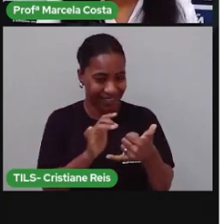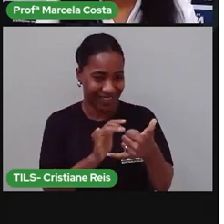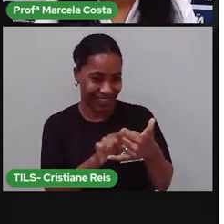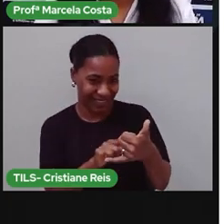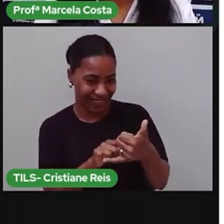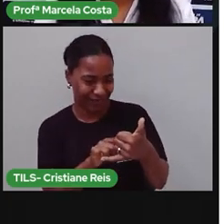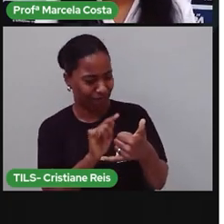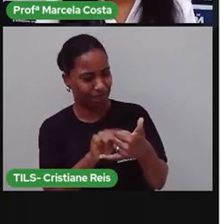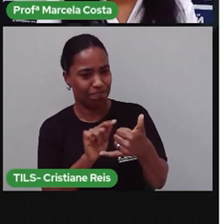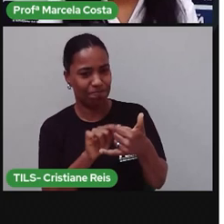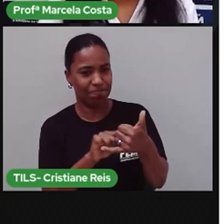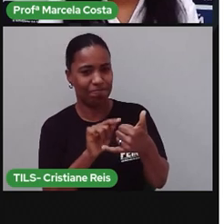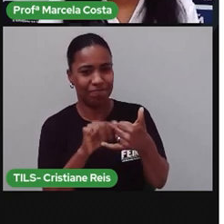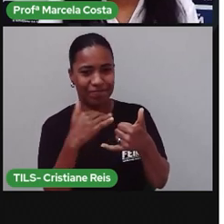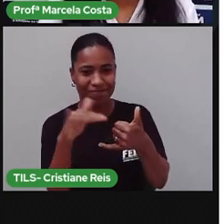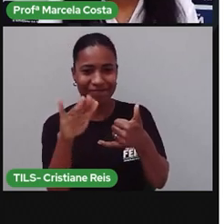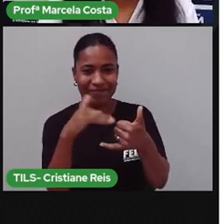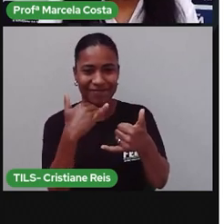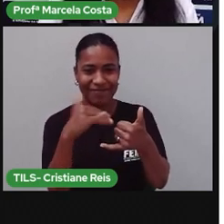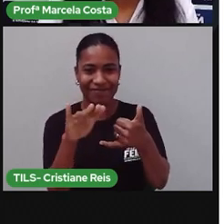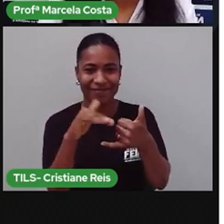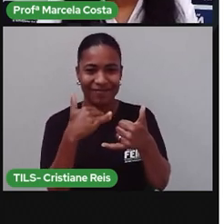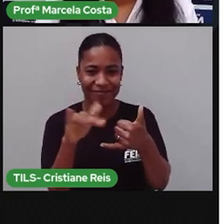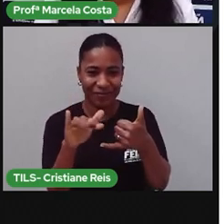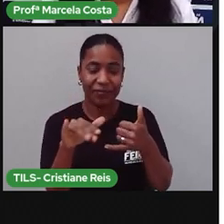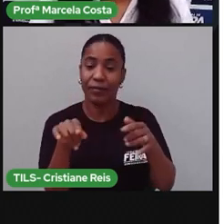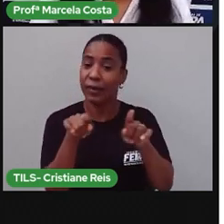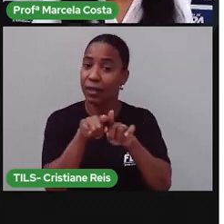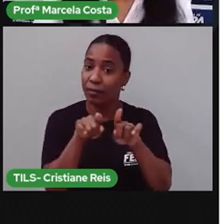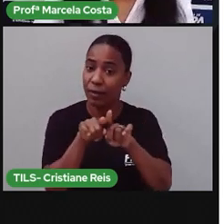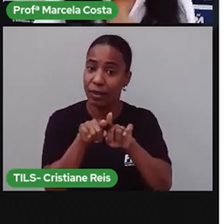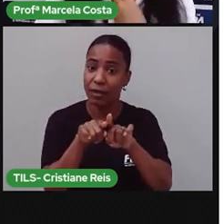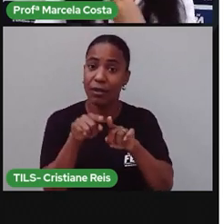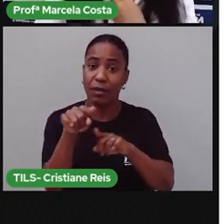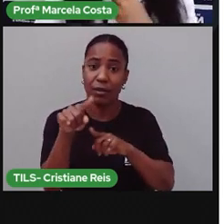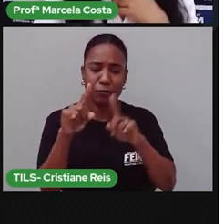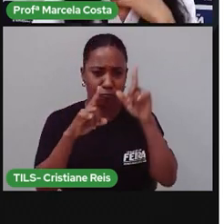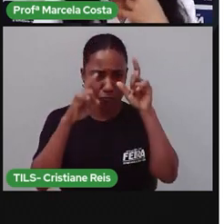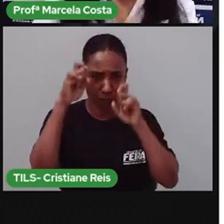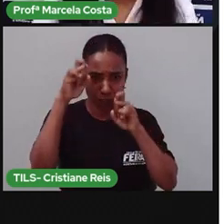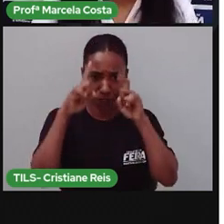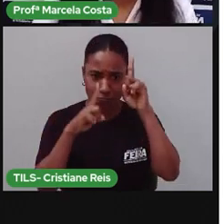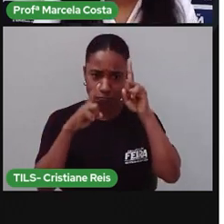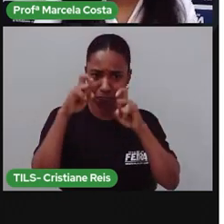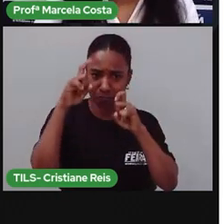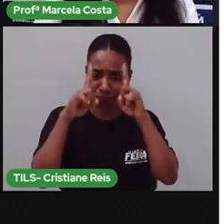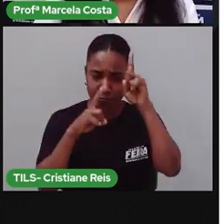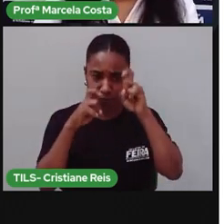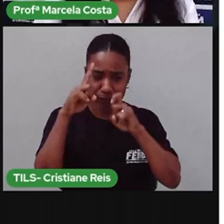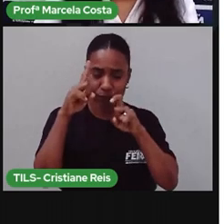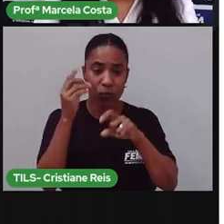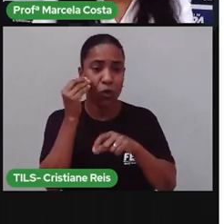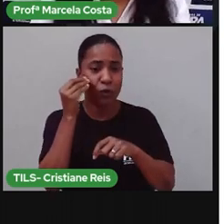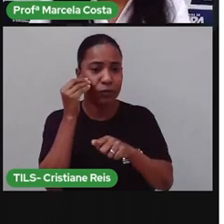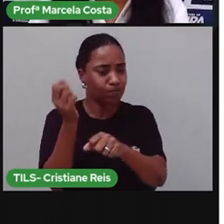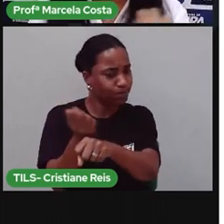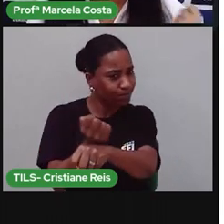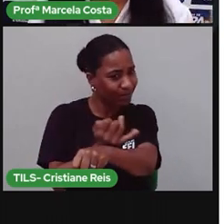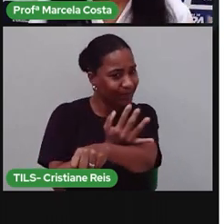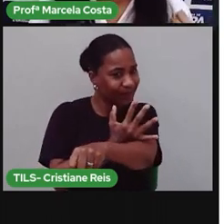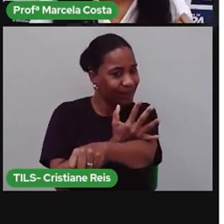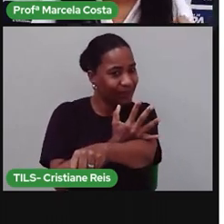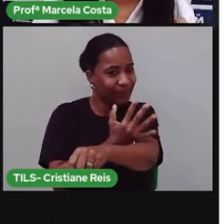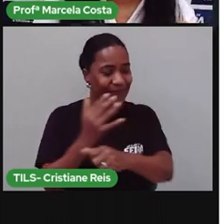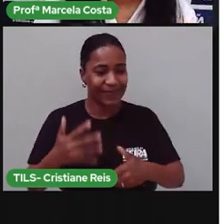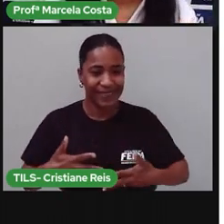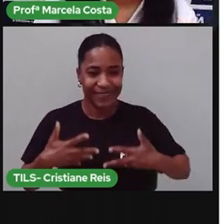Além disso, a gente vai ter as expressões faciais, que comunicam emoções, como a gente já viu